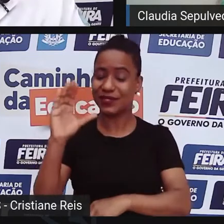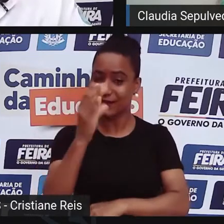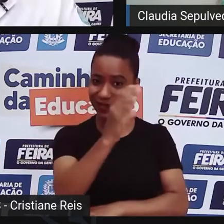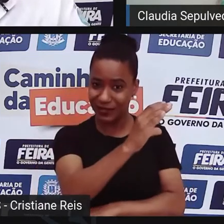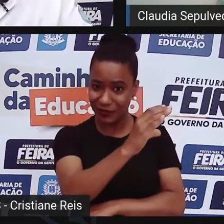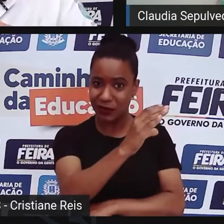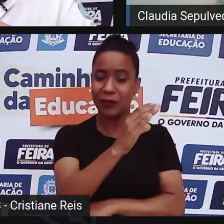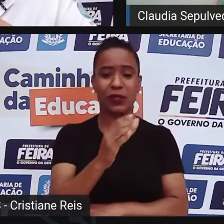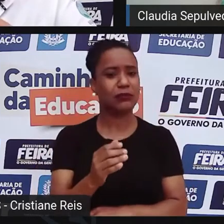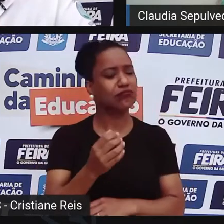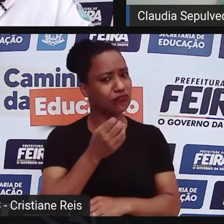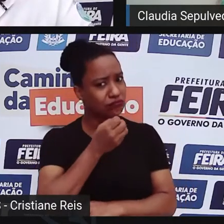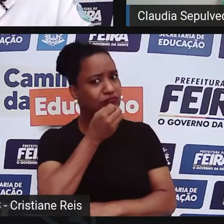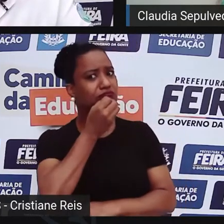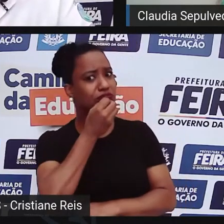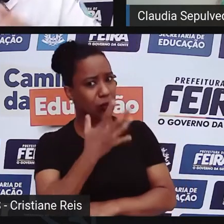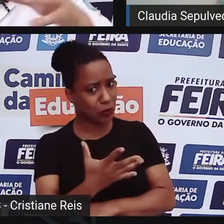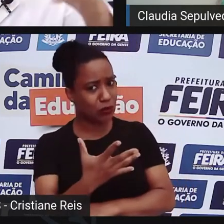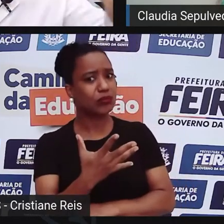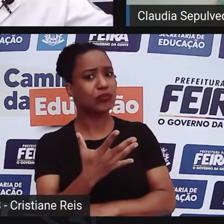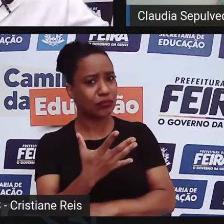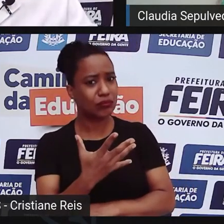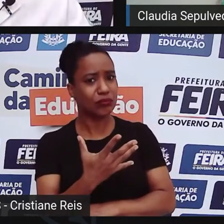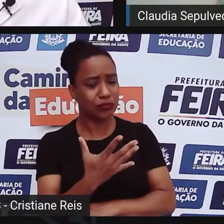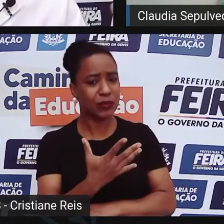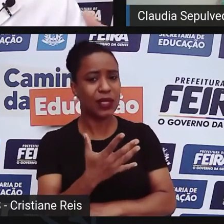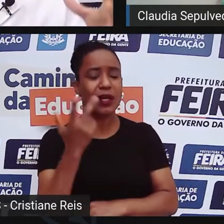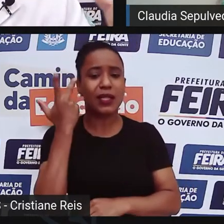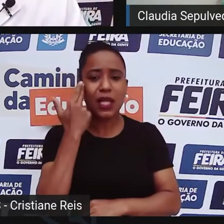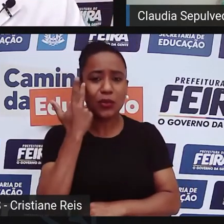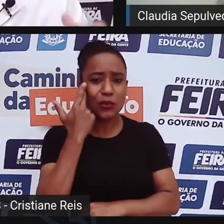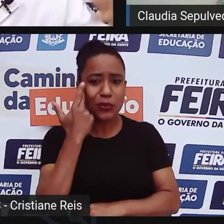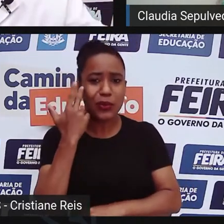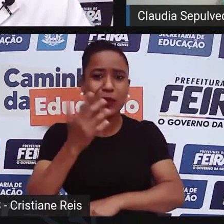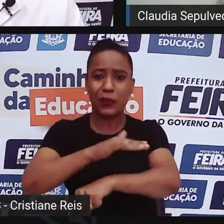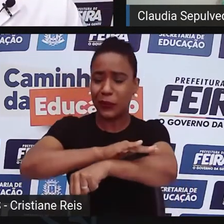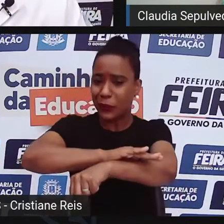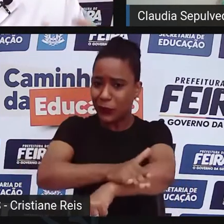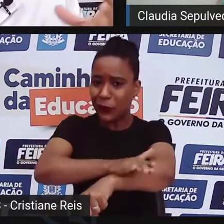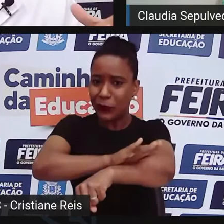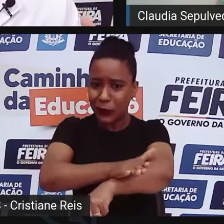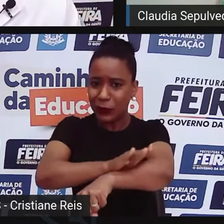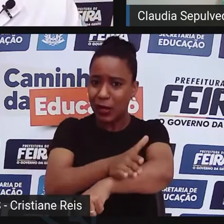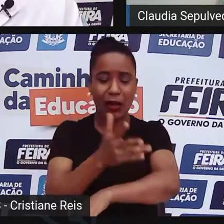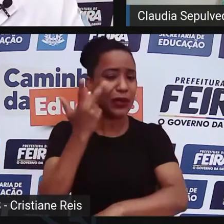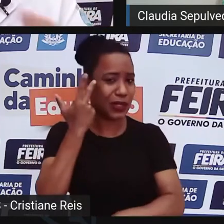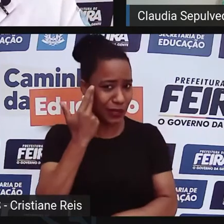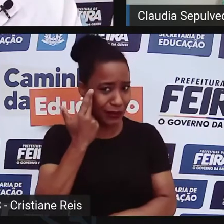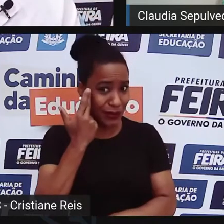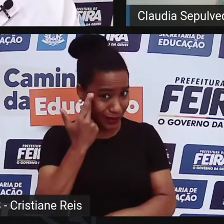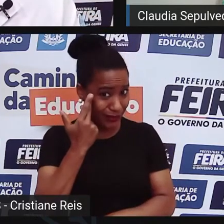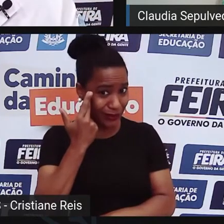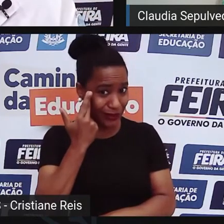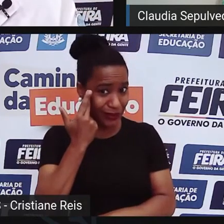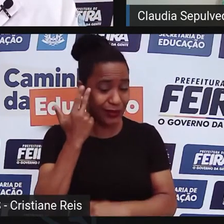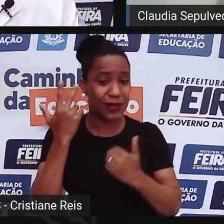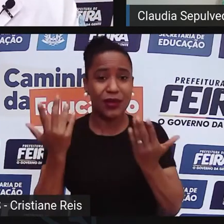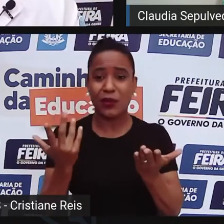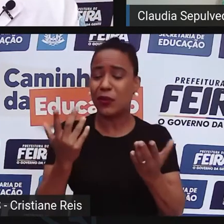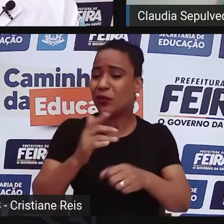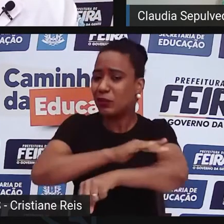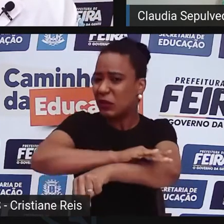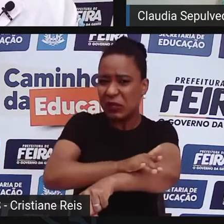uma forma de afirmar, de naturalizar que o racismo é natural, que ele tem o porquê de acontecer?